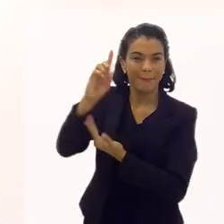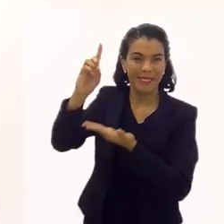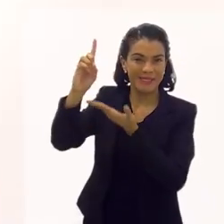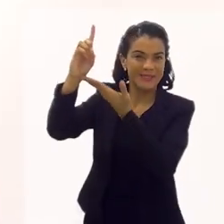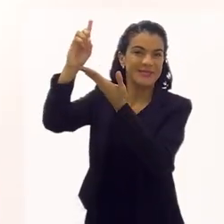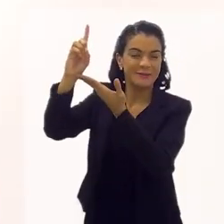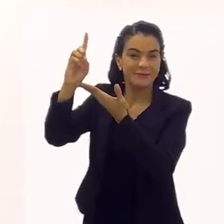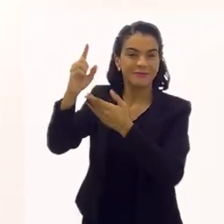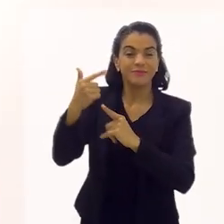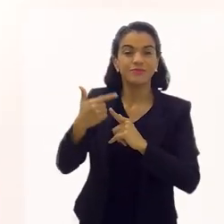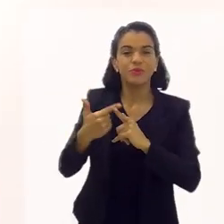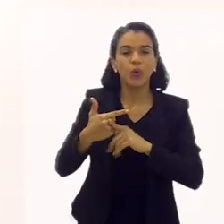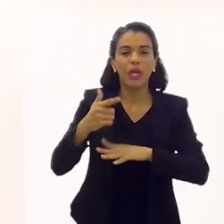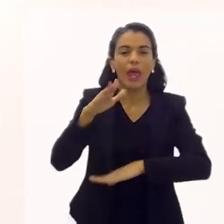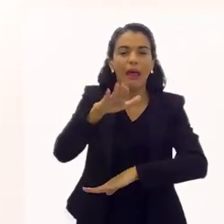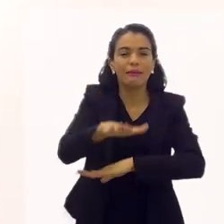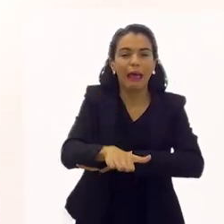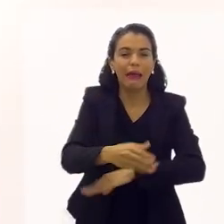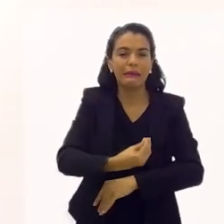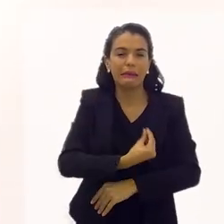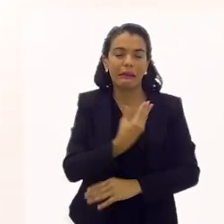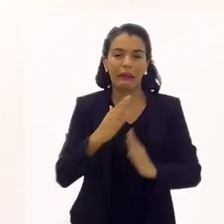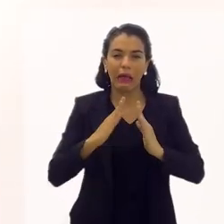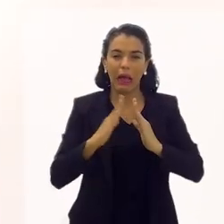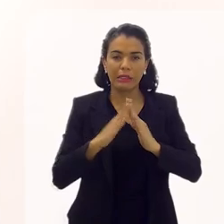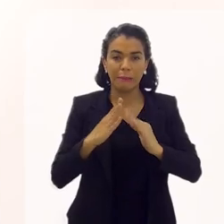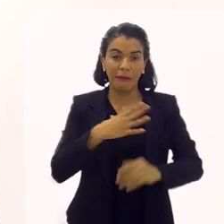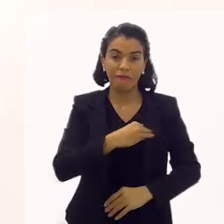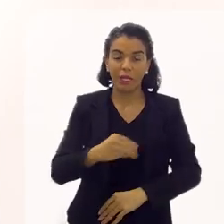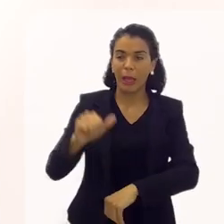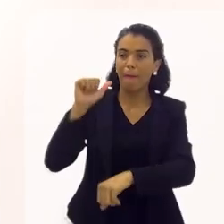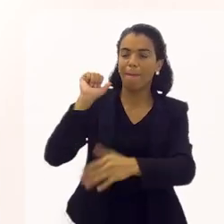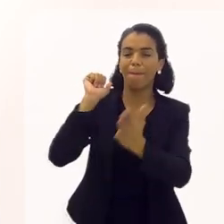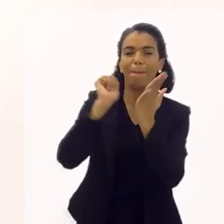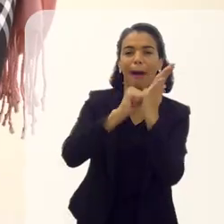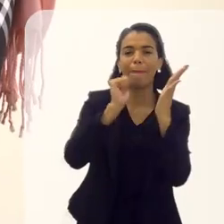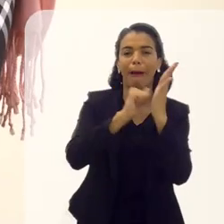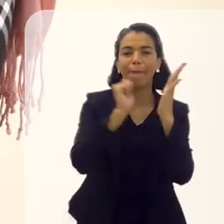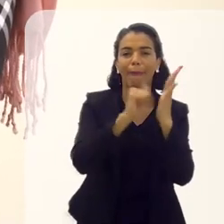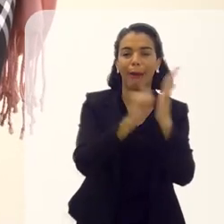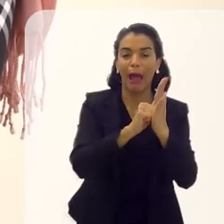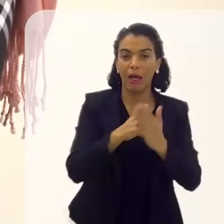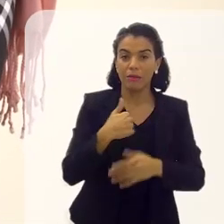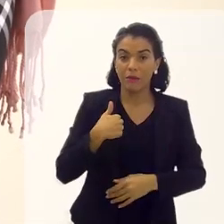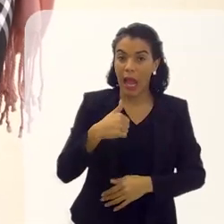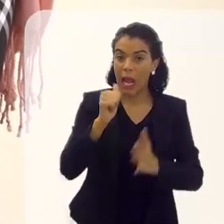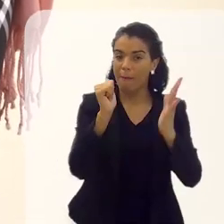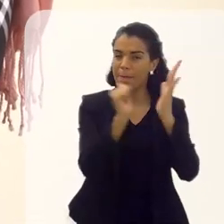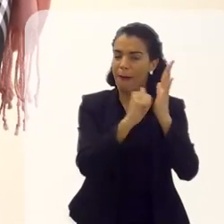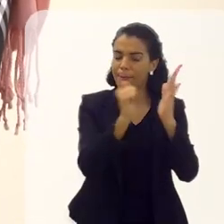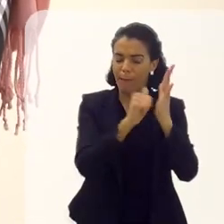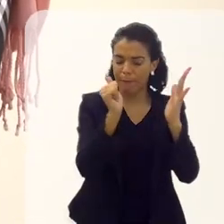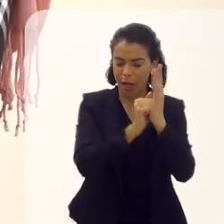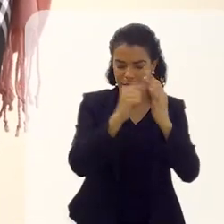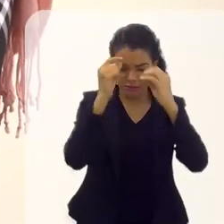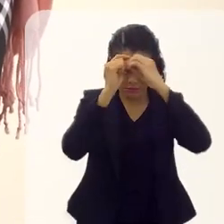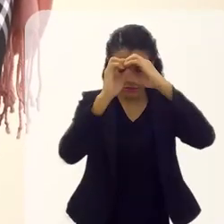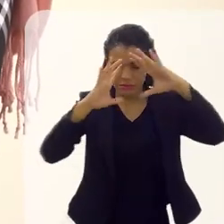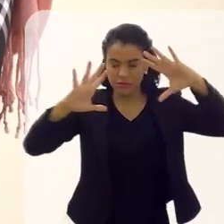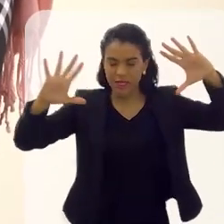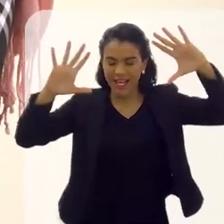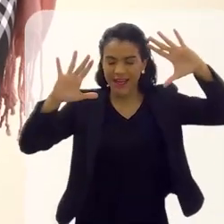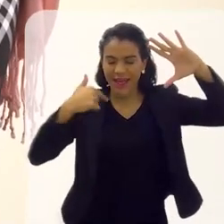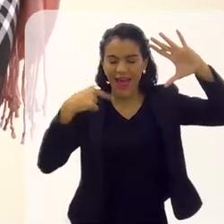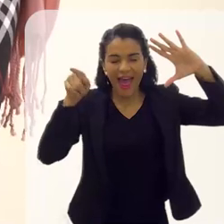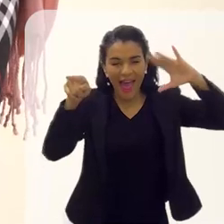Senhor. Porque eu estava uma tarde em casa, minha filha bateu a porta e falou, mamãe, qualquer coisa eu estou no celular. Quando ela bateu a porta, me